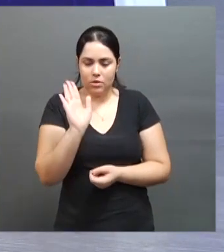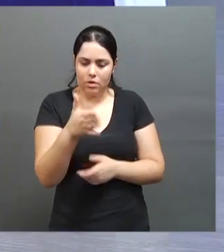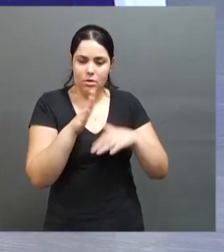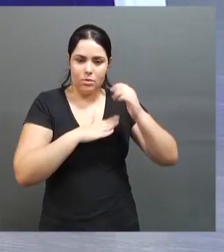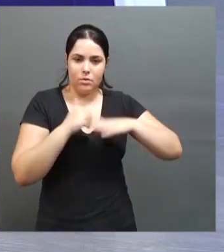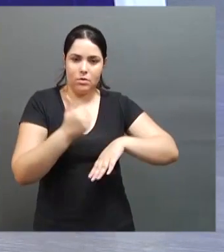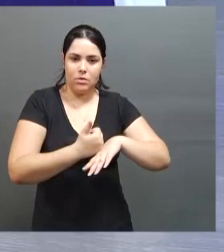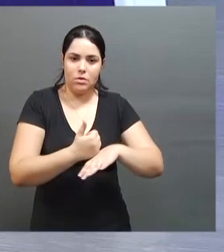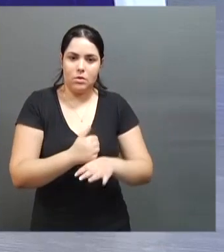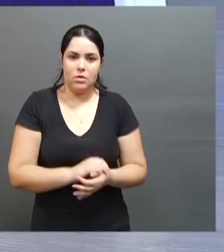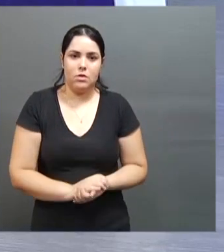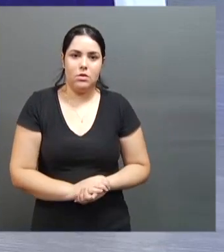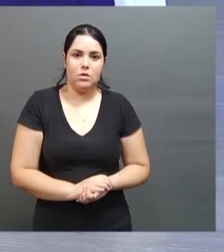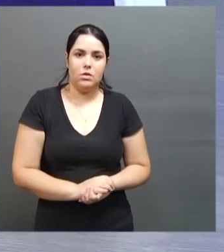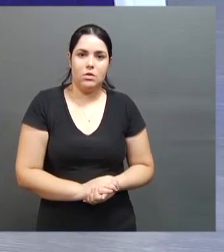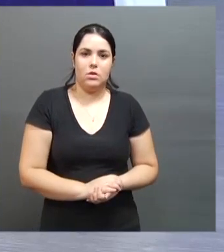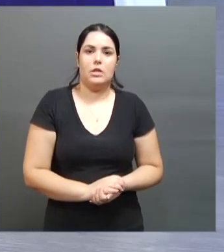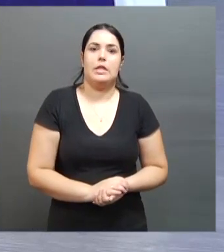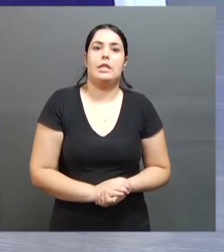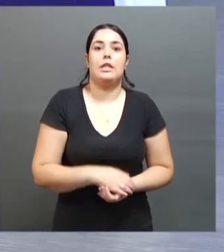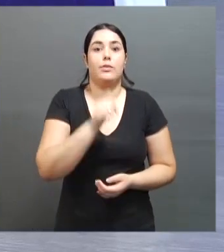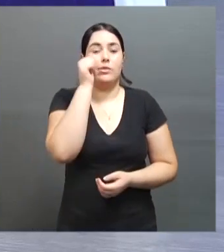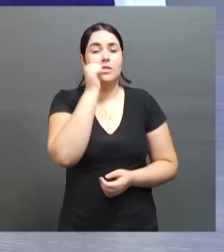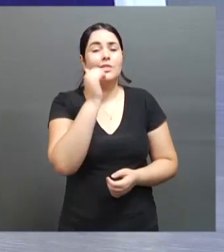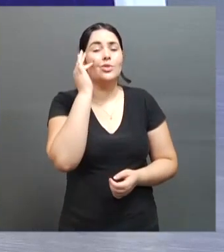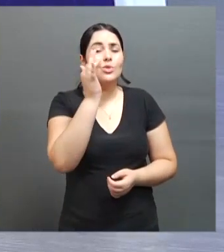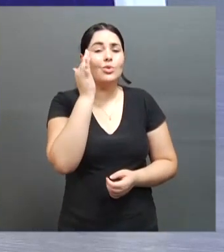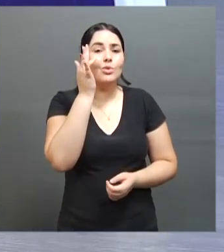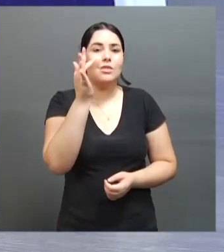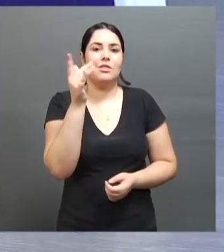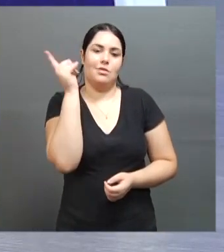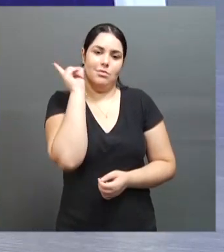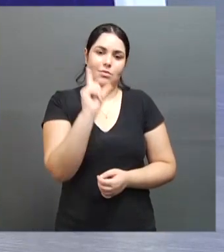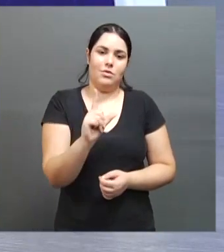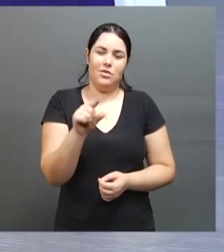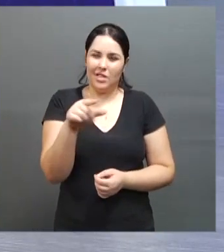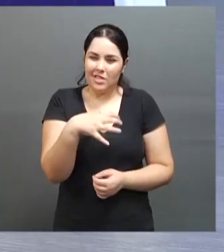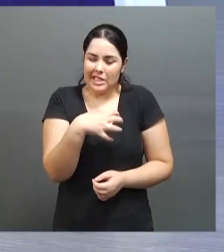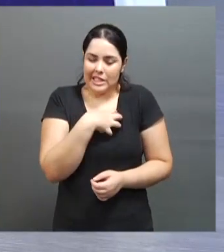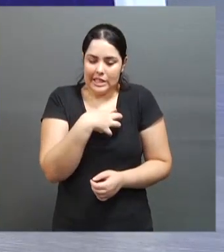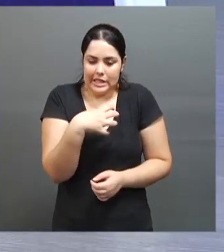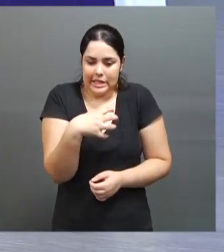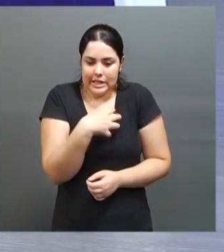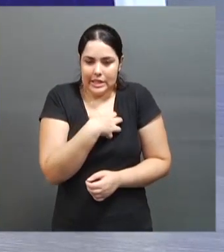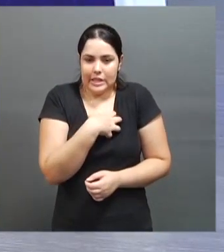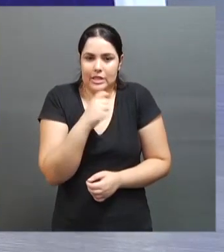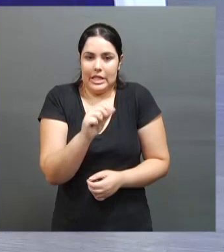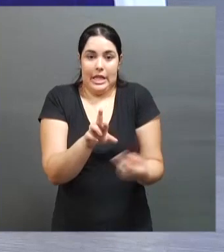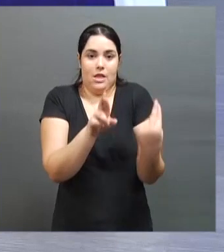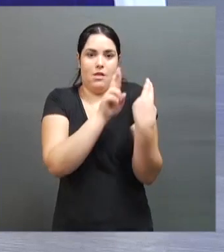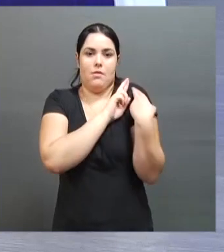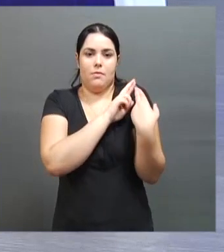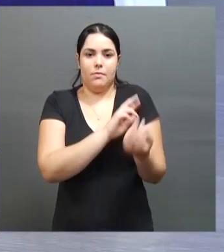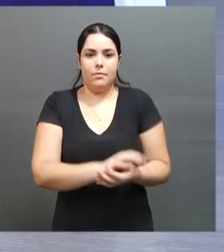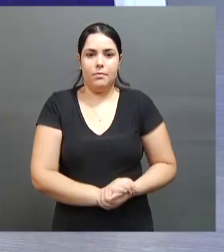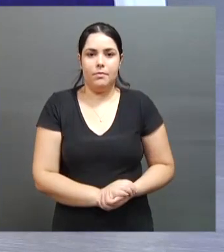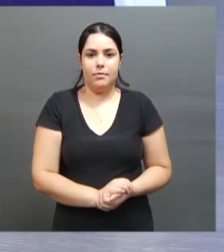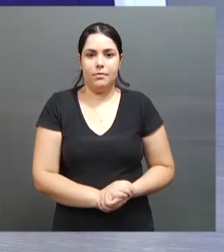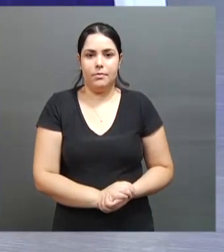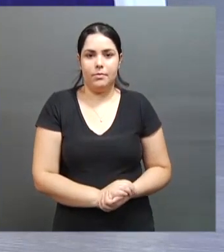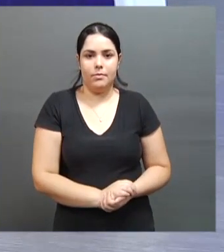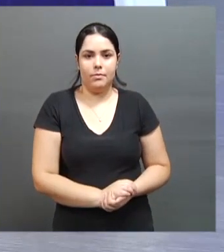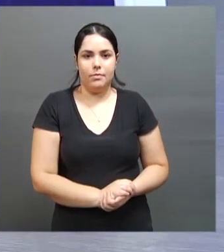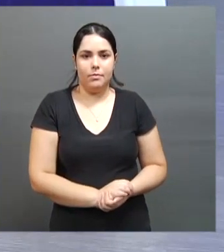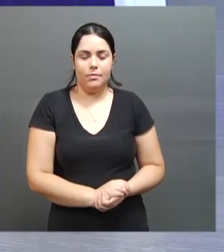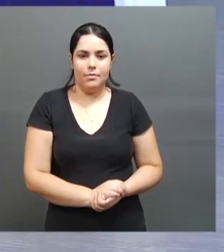profissional, as meninas divas do Dom Almir sonhando em chegar lá. Você sente essa responsabilidade de ser modelo para